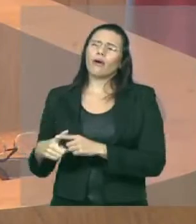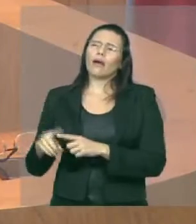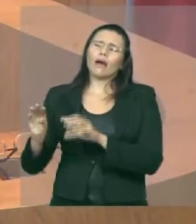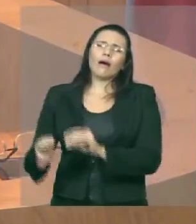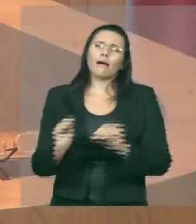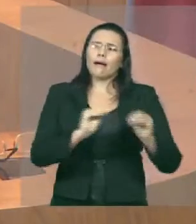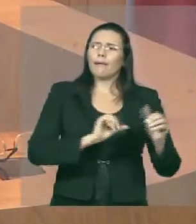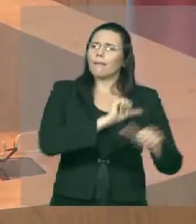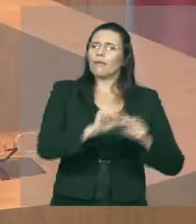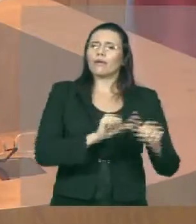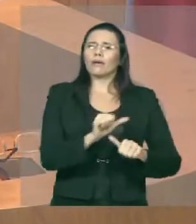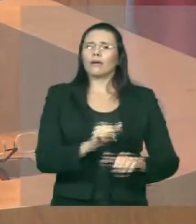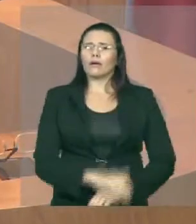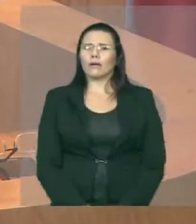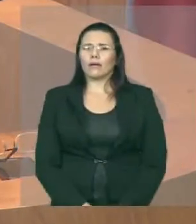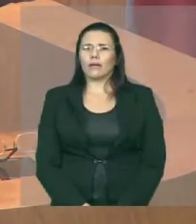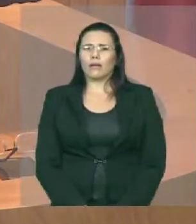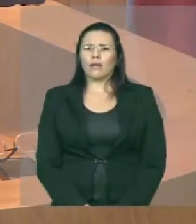colegas me ajudarem.